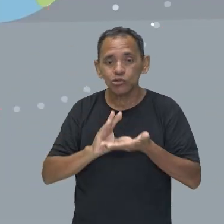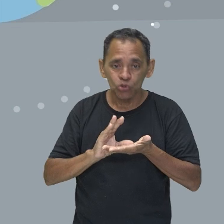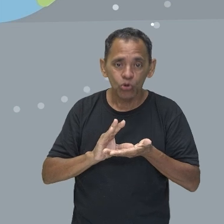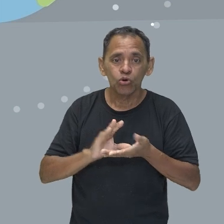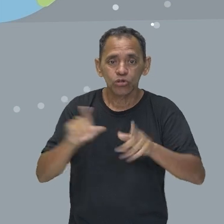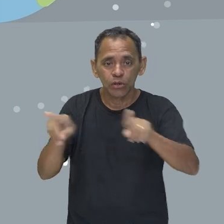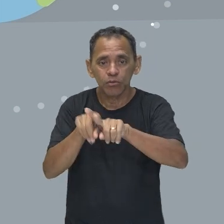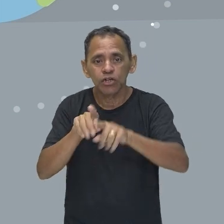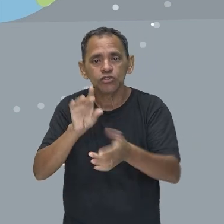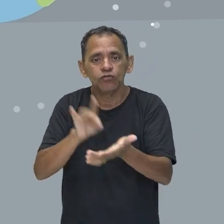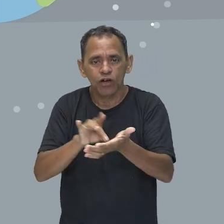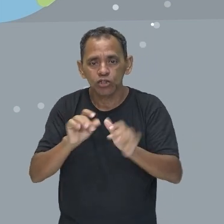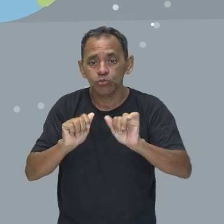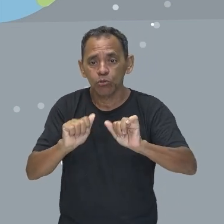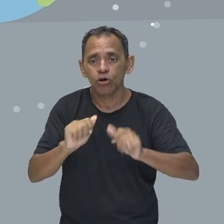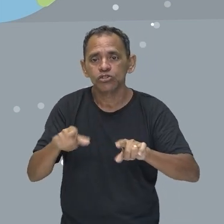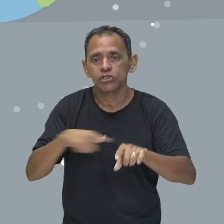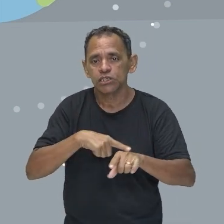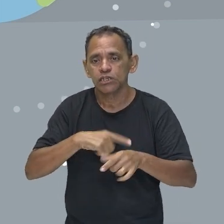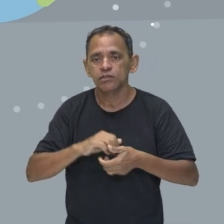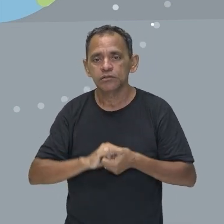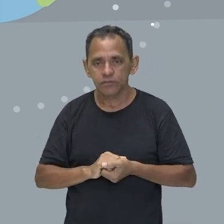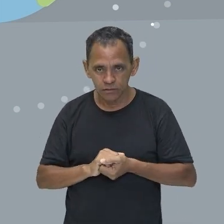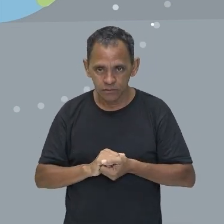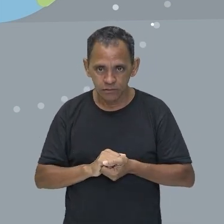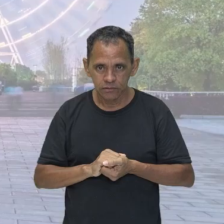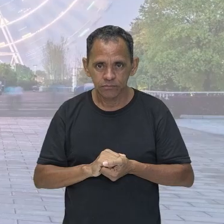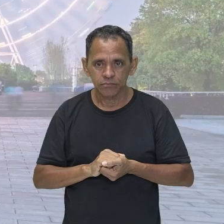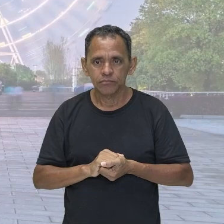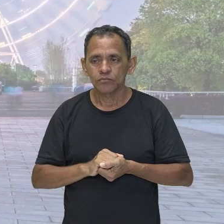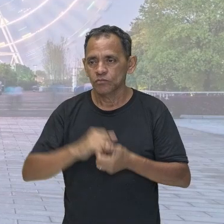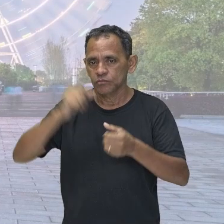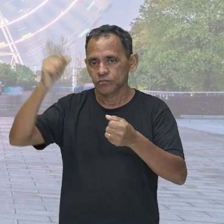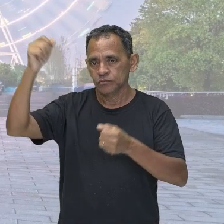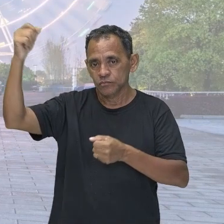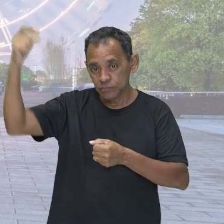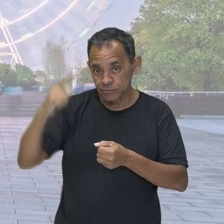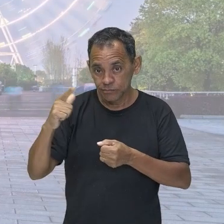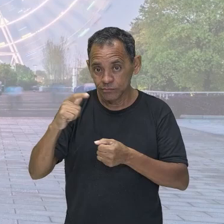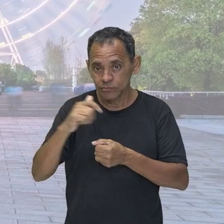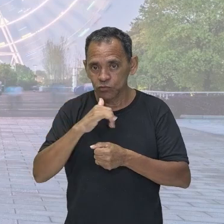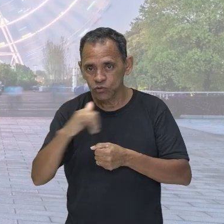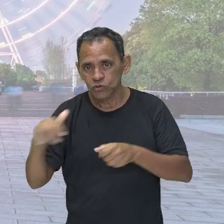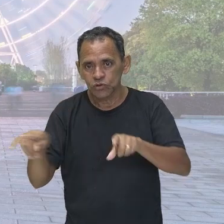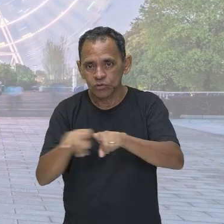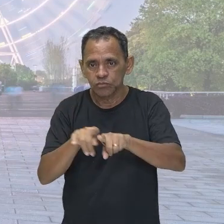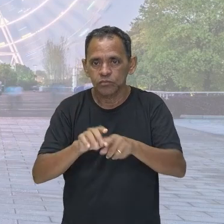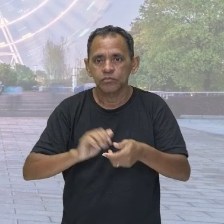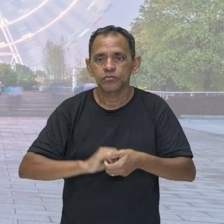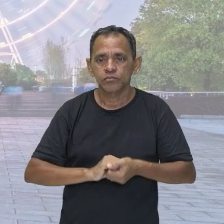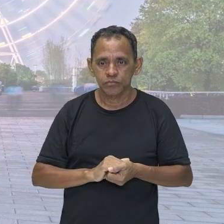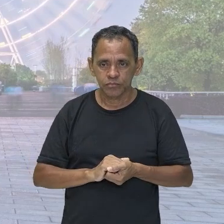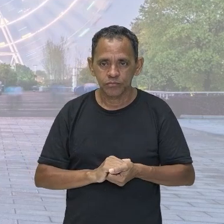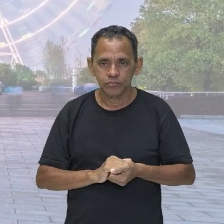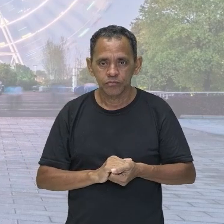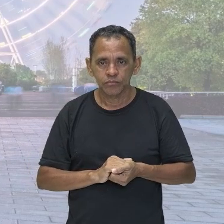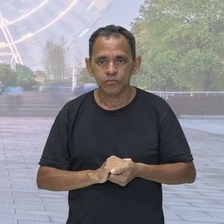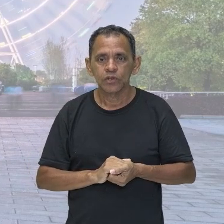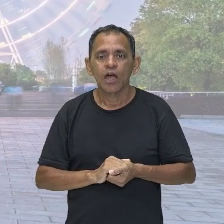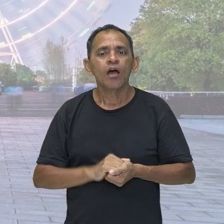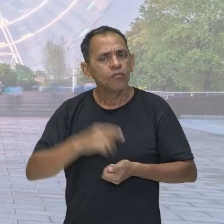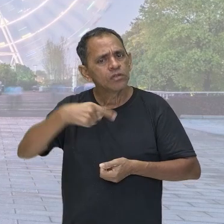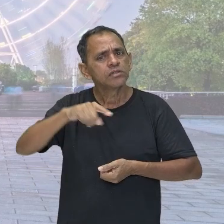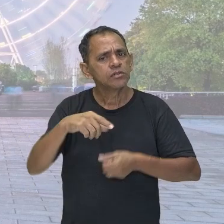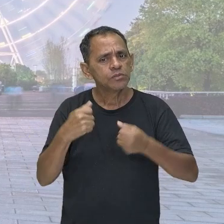abundante e gratuita que existe no mundo, a energia solar. Que legal, que bacana, né, pessoal? Entender melhor como é que funciona